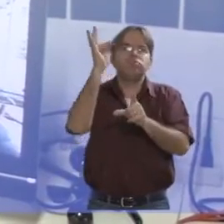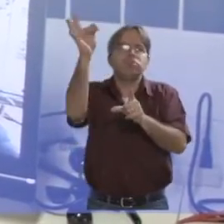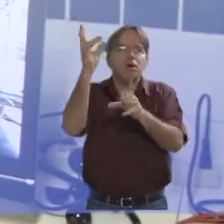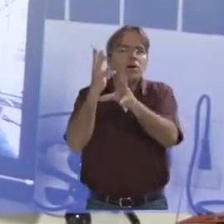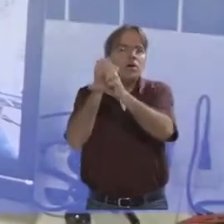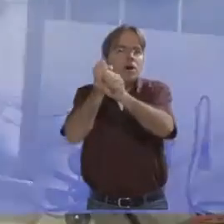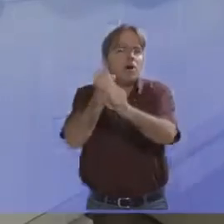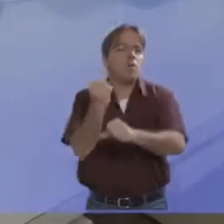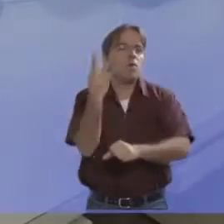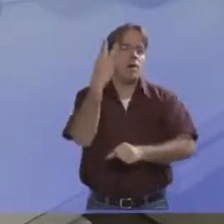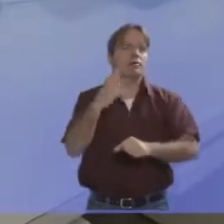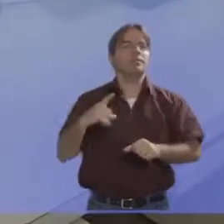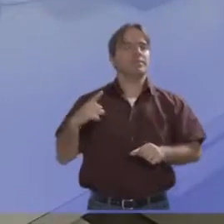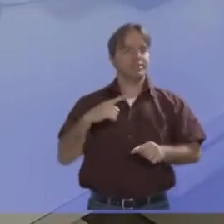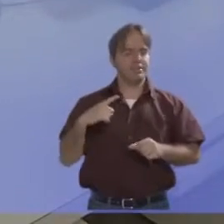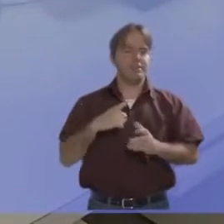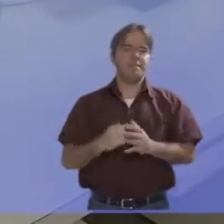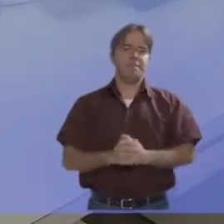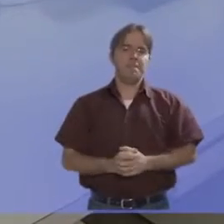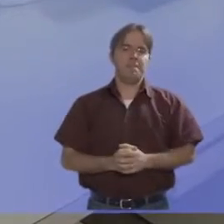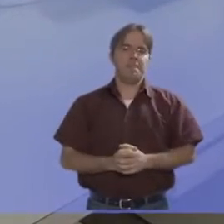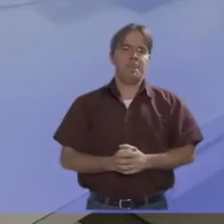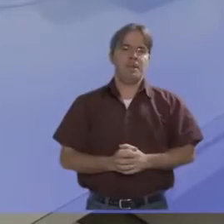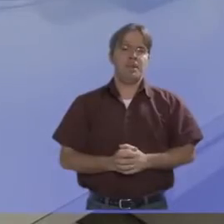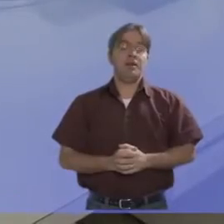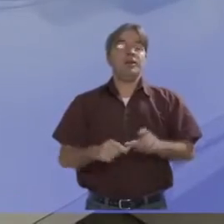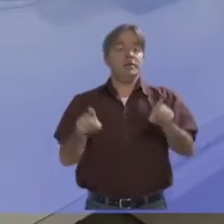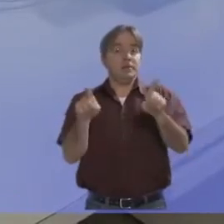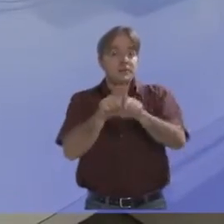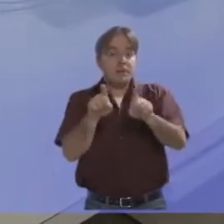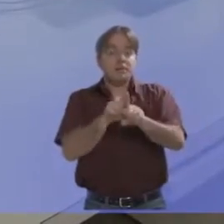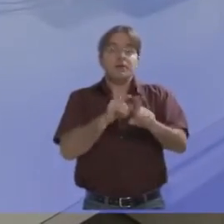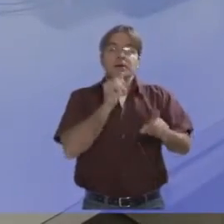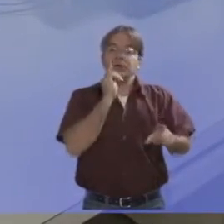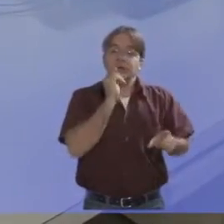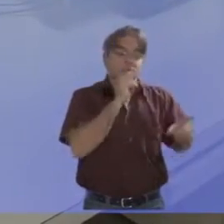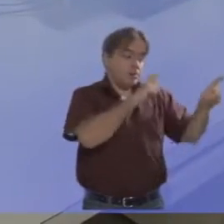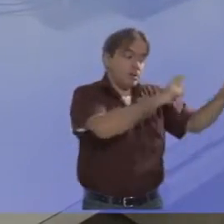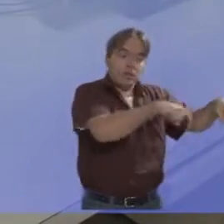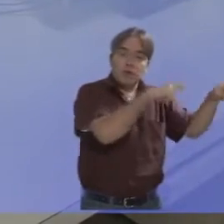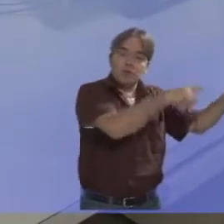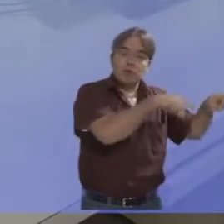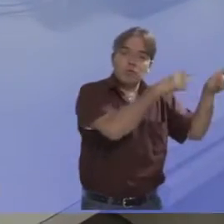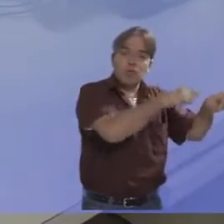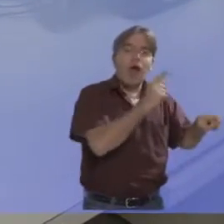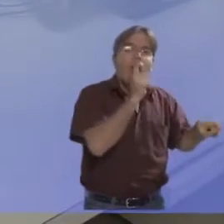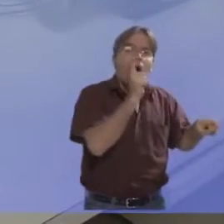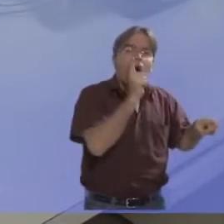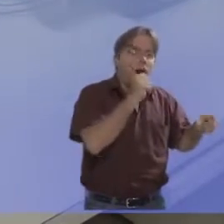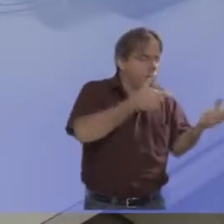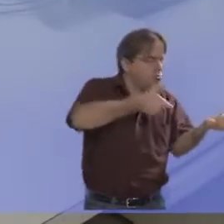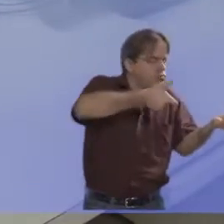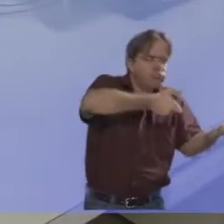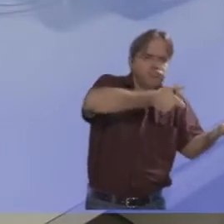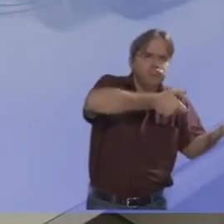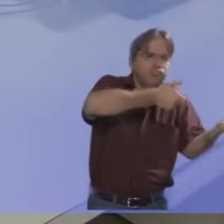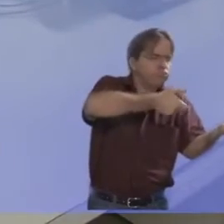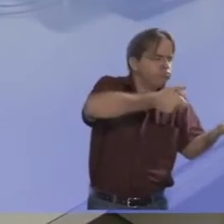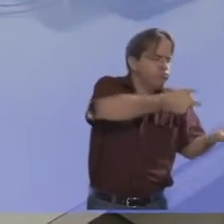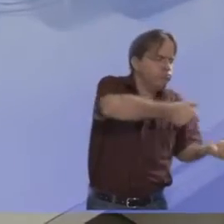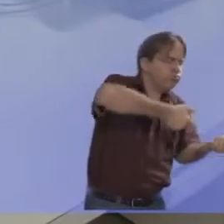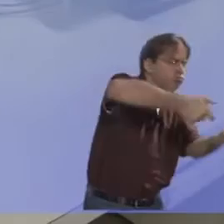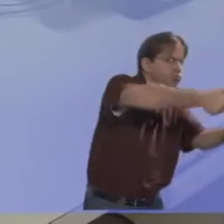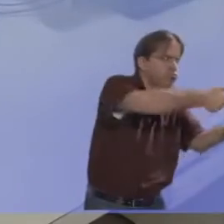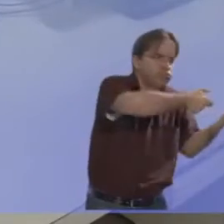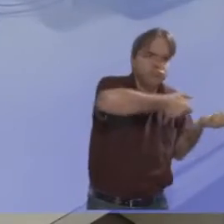coloca a evapotranspiração de referência, que é a forma do agricultor se basear nessa